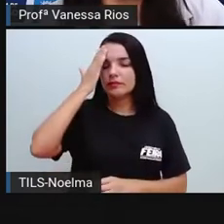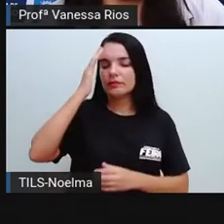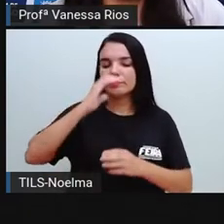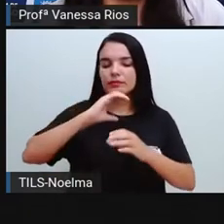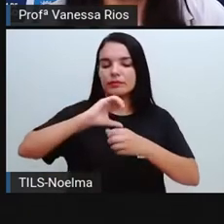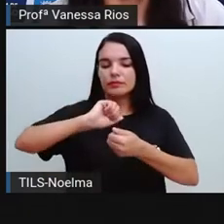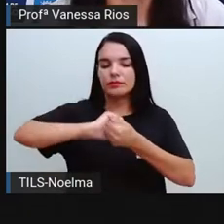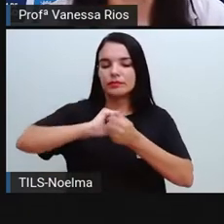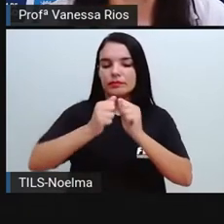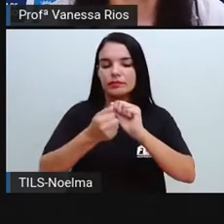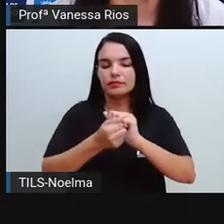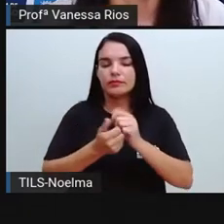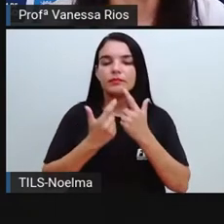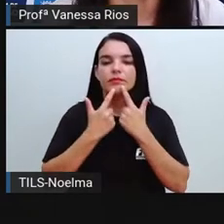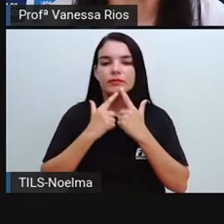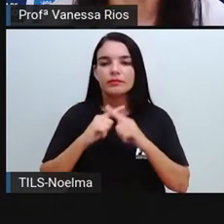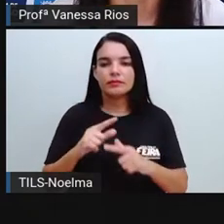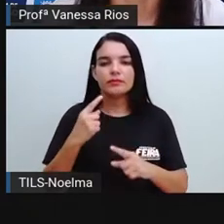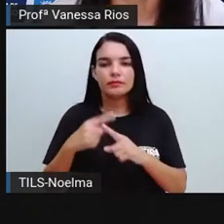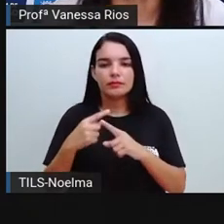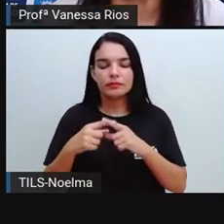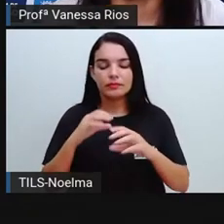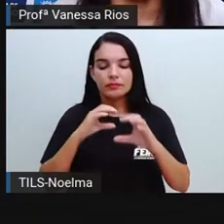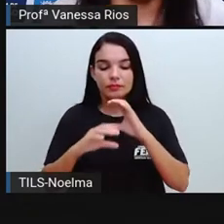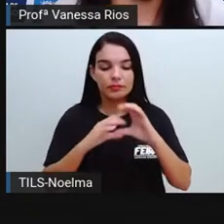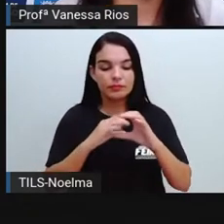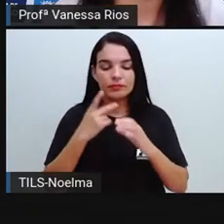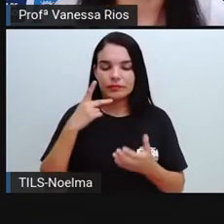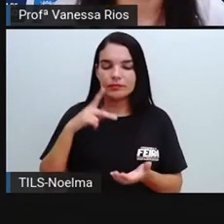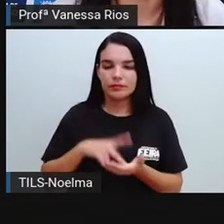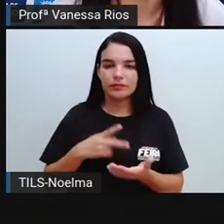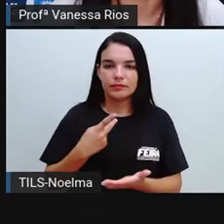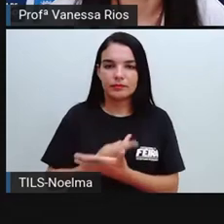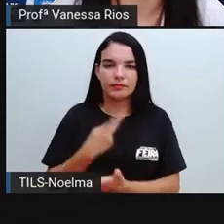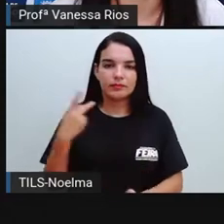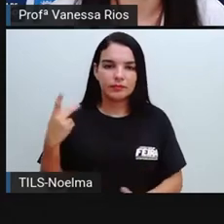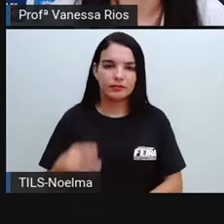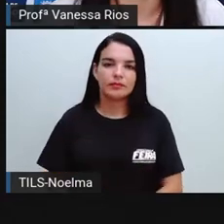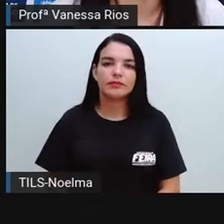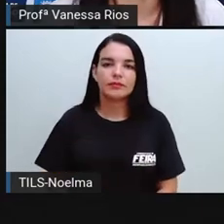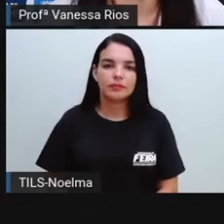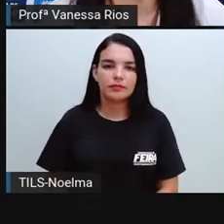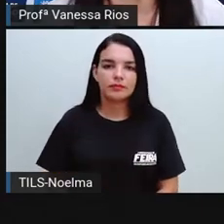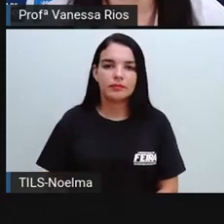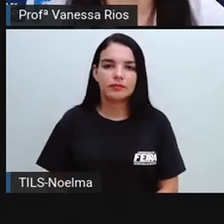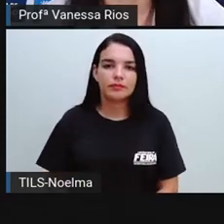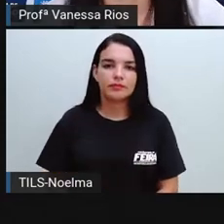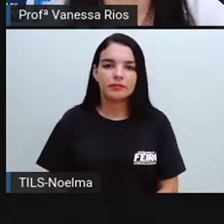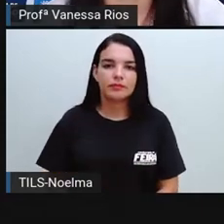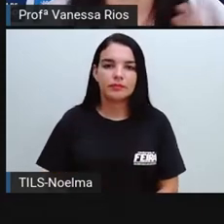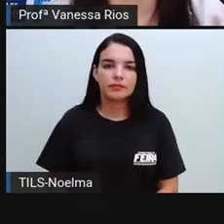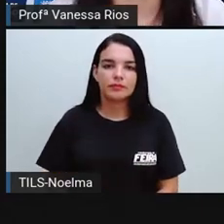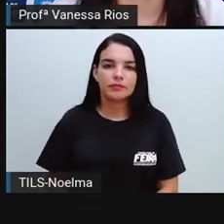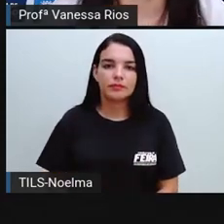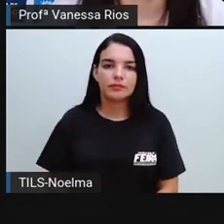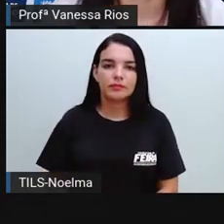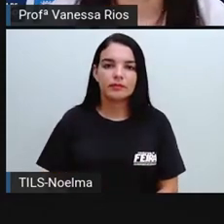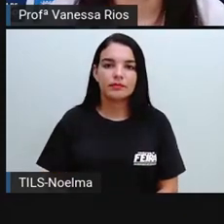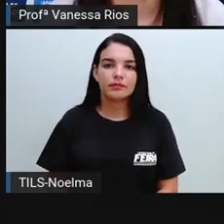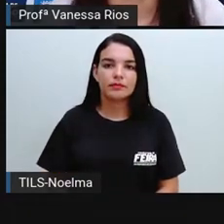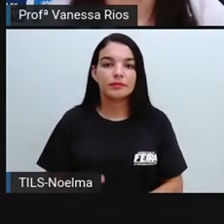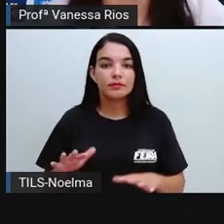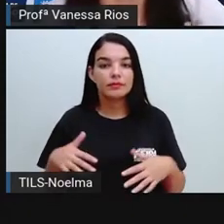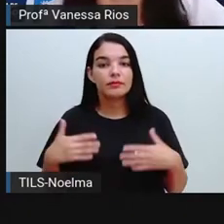nossa linguagem para que a comunicação realmente aconteça. E aí, essa comunicação